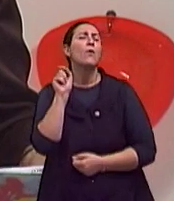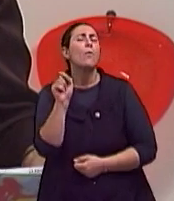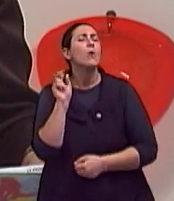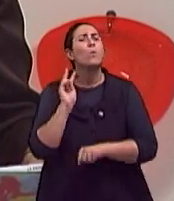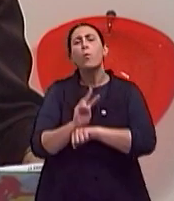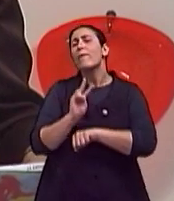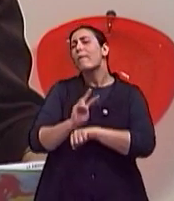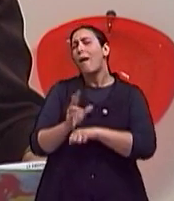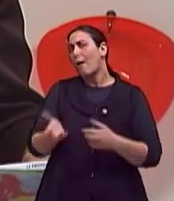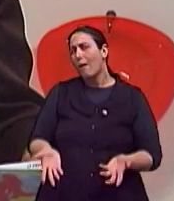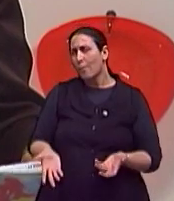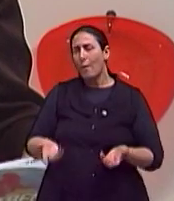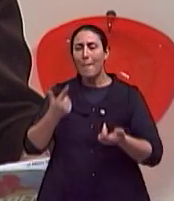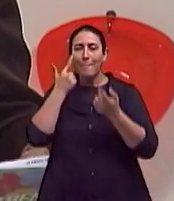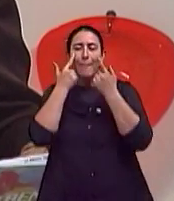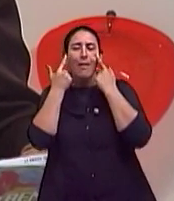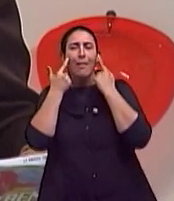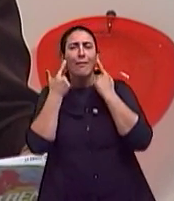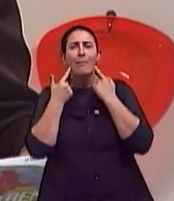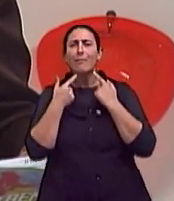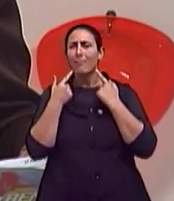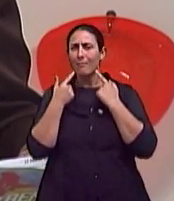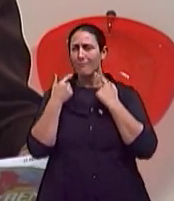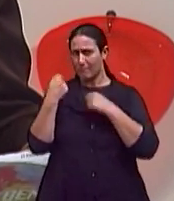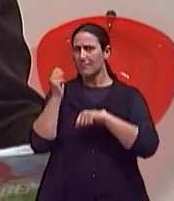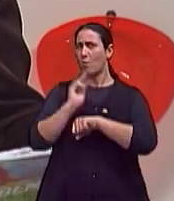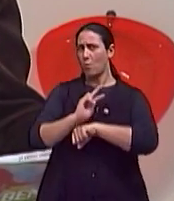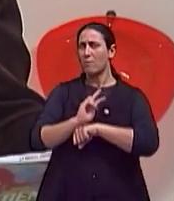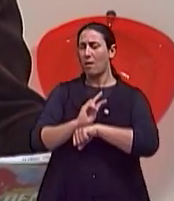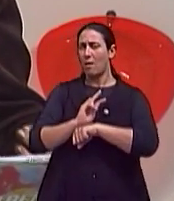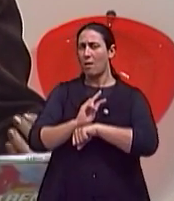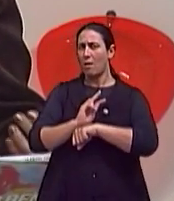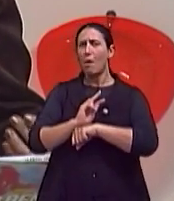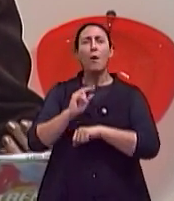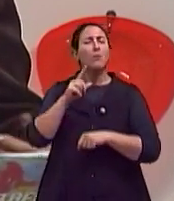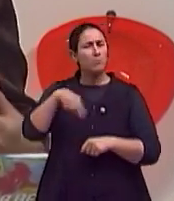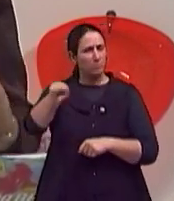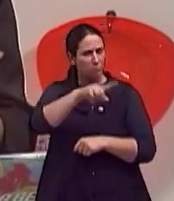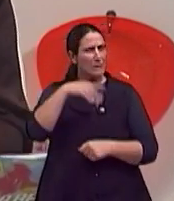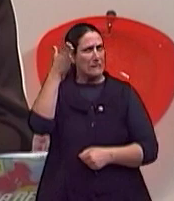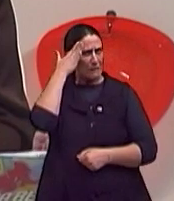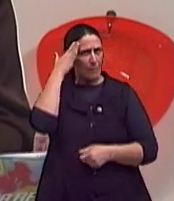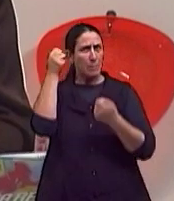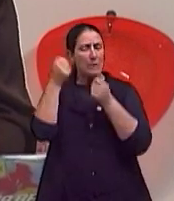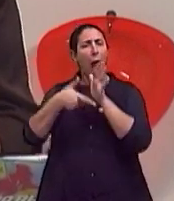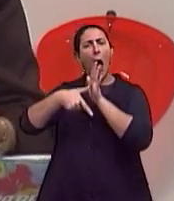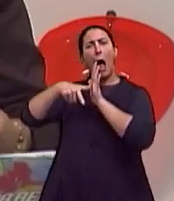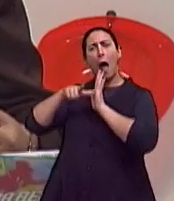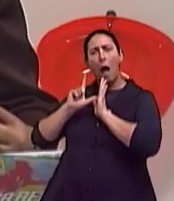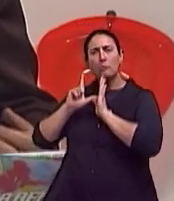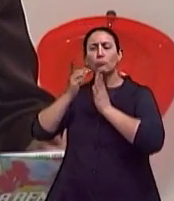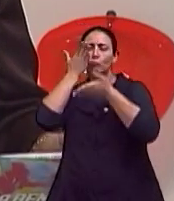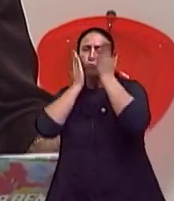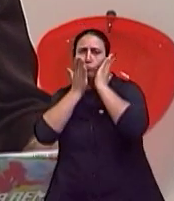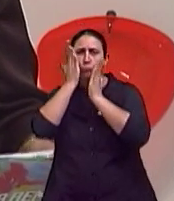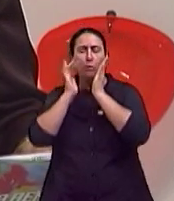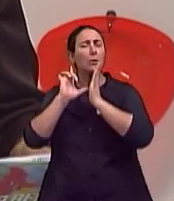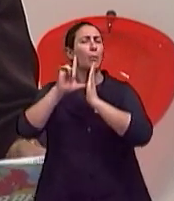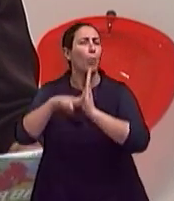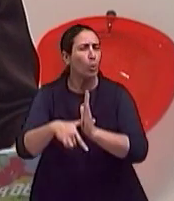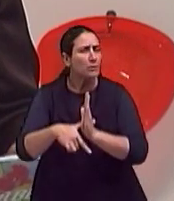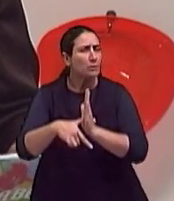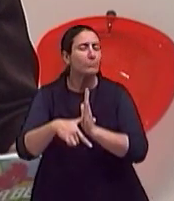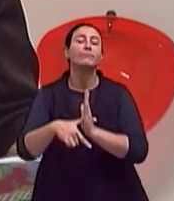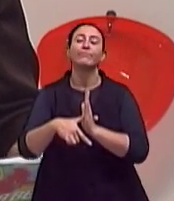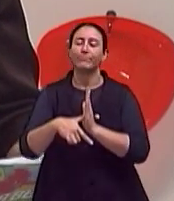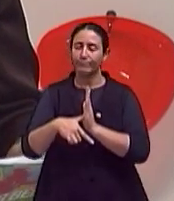cuidados com a pele antes de fazer a maquiagem? Você sabe o que deve ser feito depois? Para falar sobre este assunto,